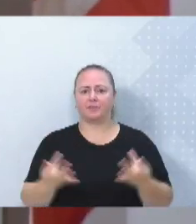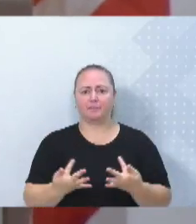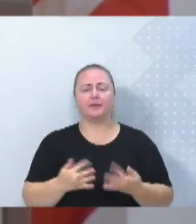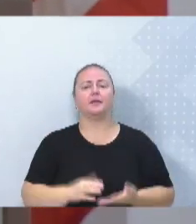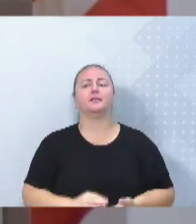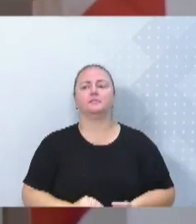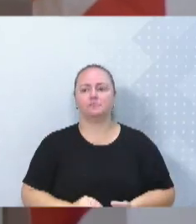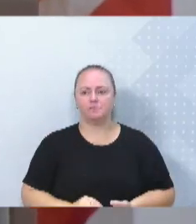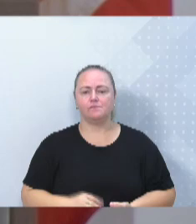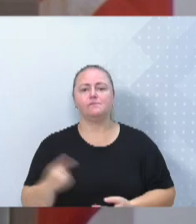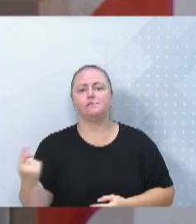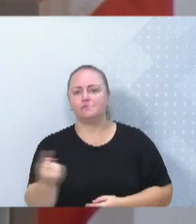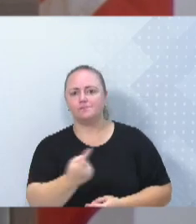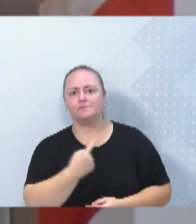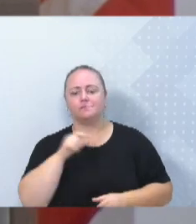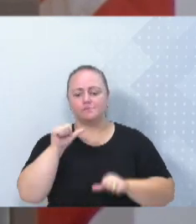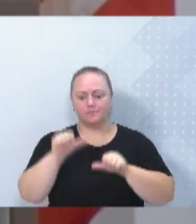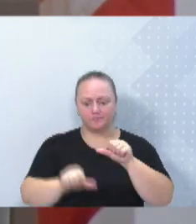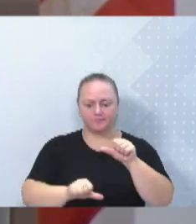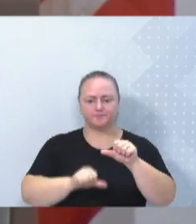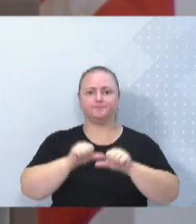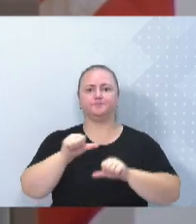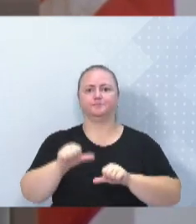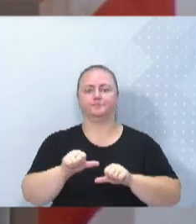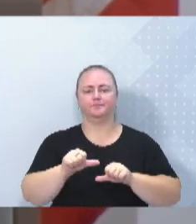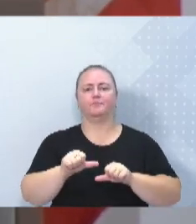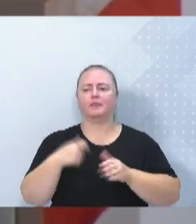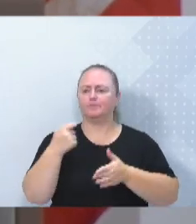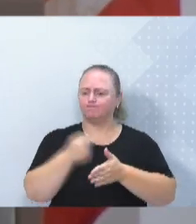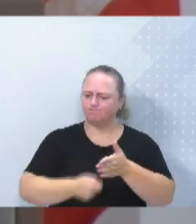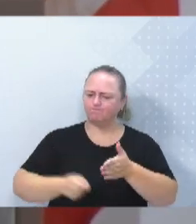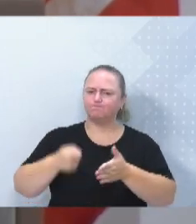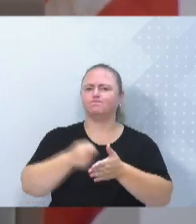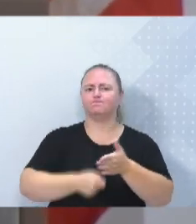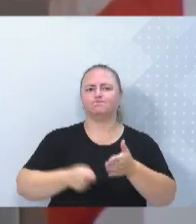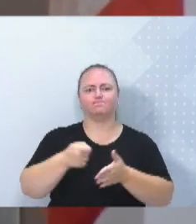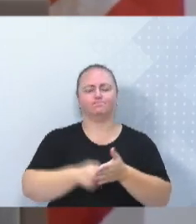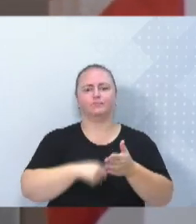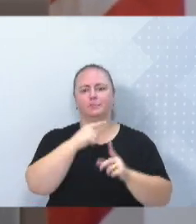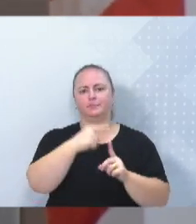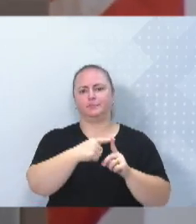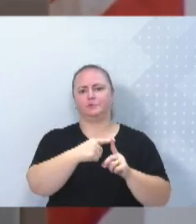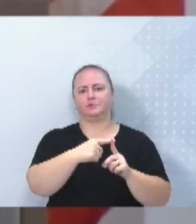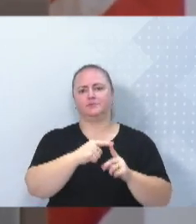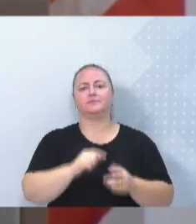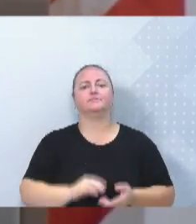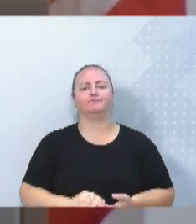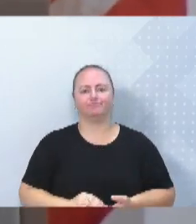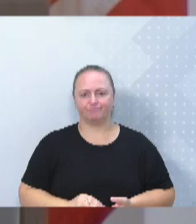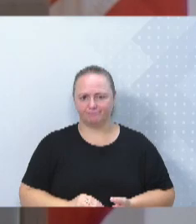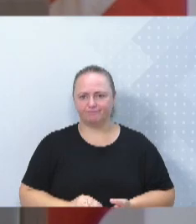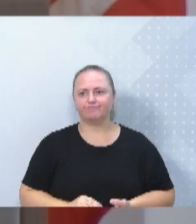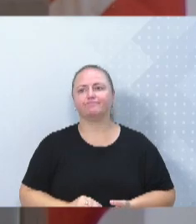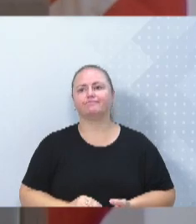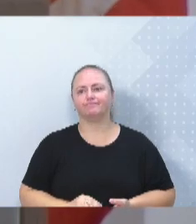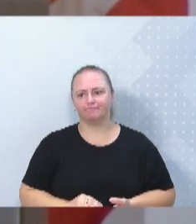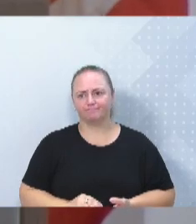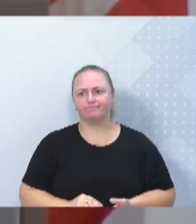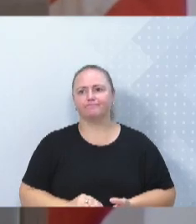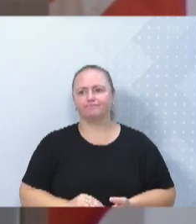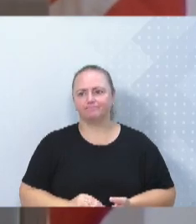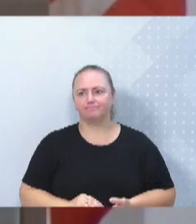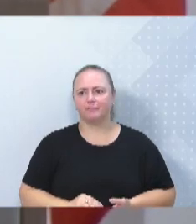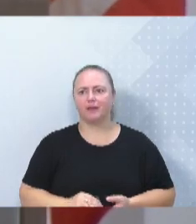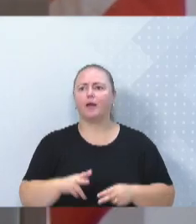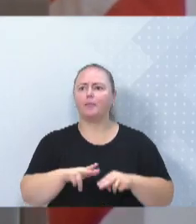transformando todo esse luto em luta e isso é muito positivo. E eu quero, com muito